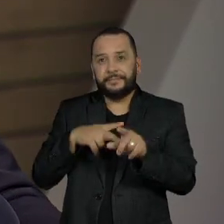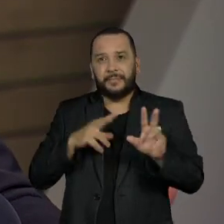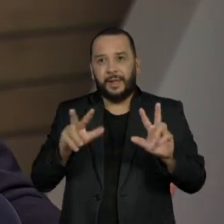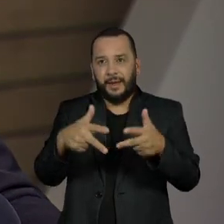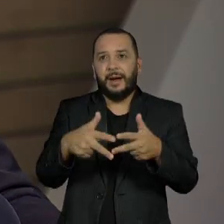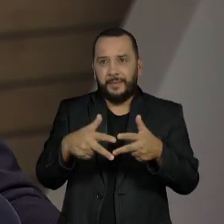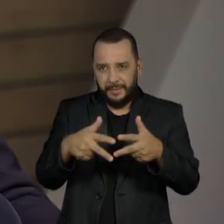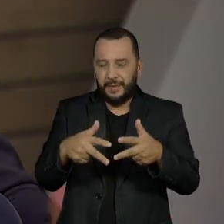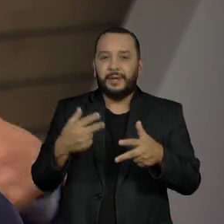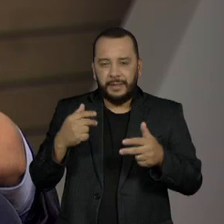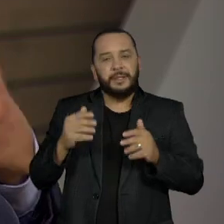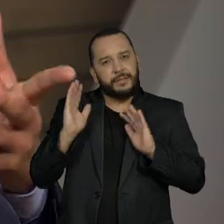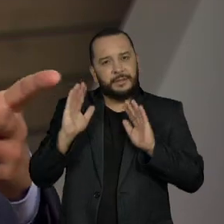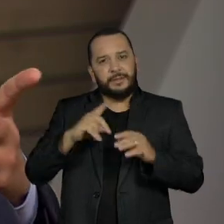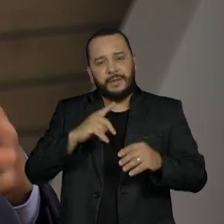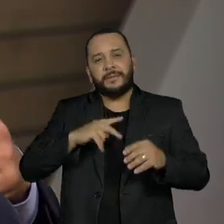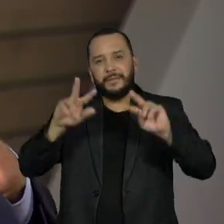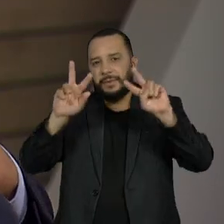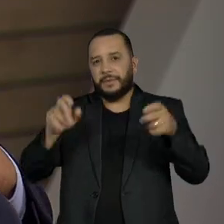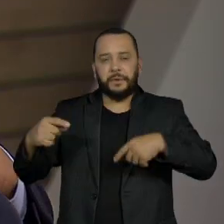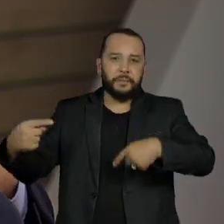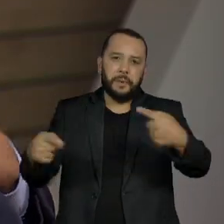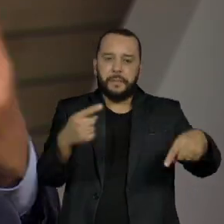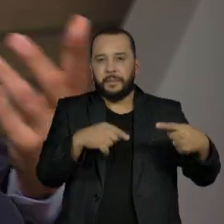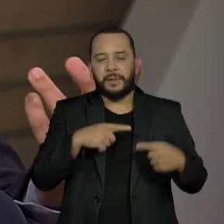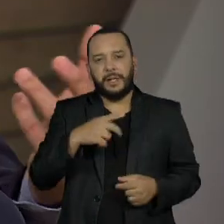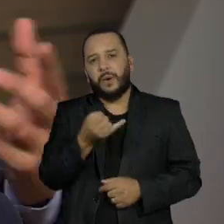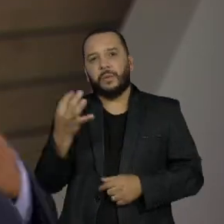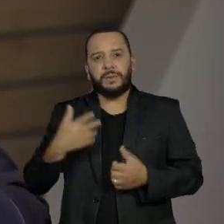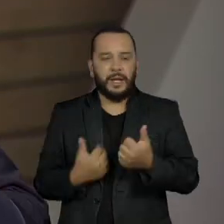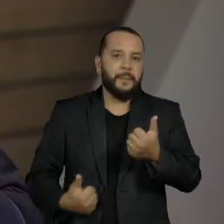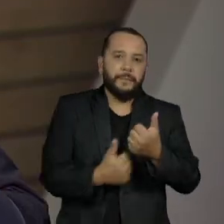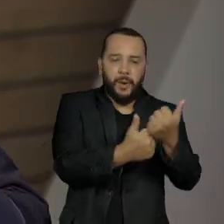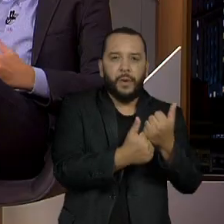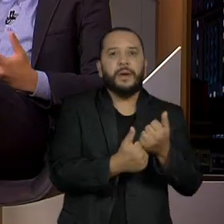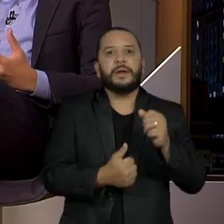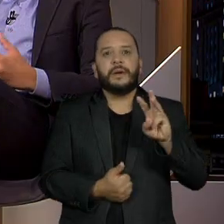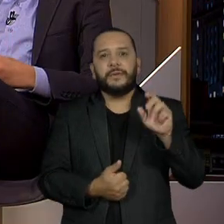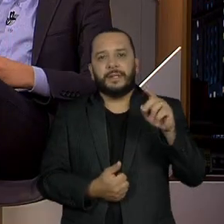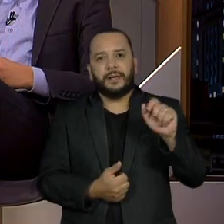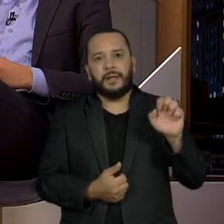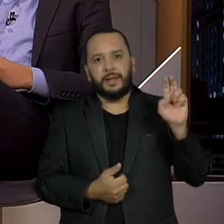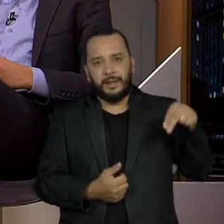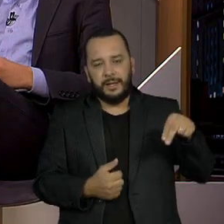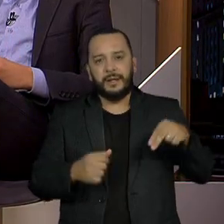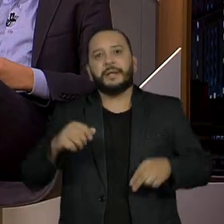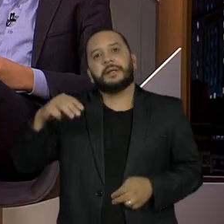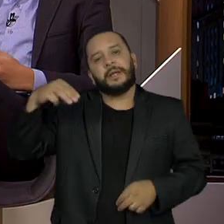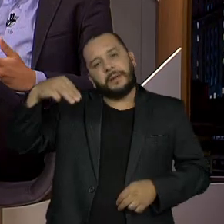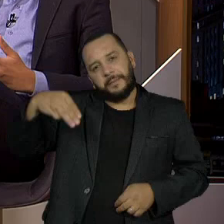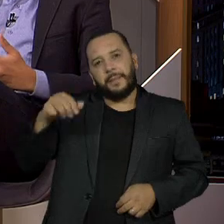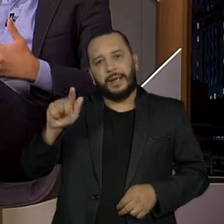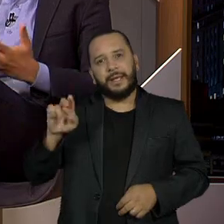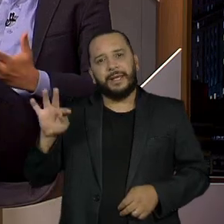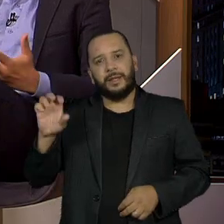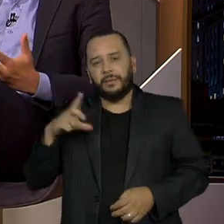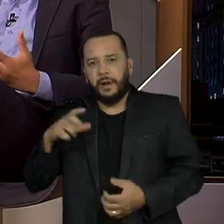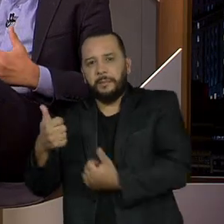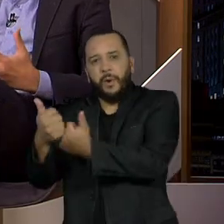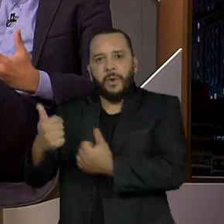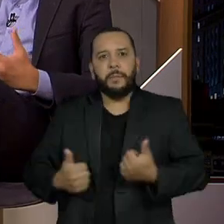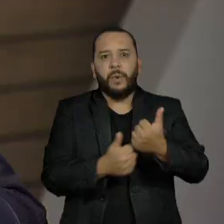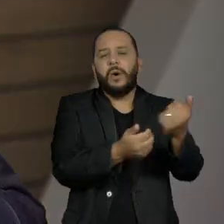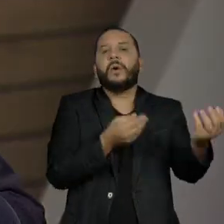assunto ali entre os vereadores, os que apoiam o Vanderlan, os que apoiam o Maguito, sobre como vai ser essa eventual